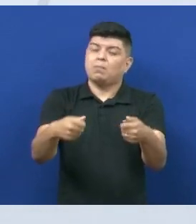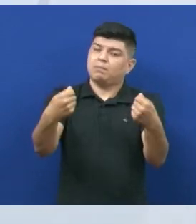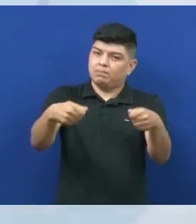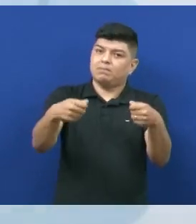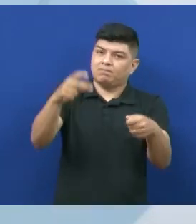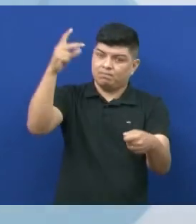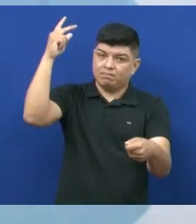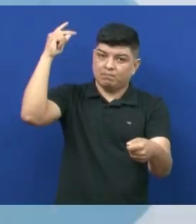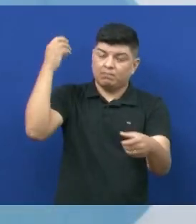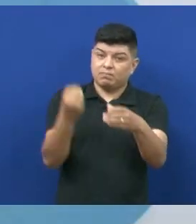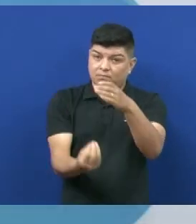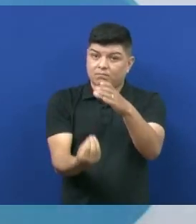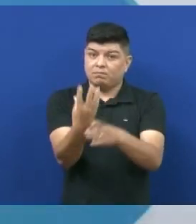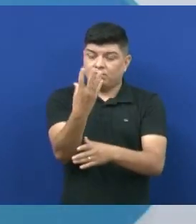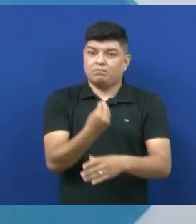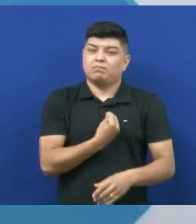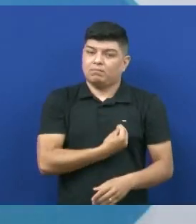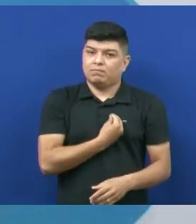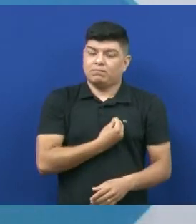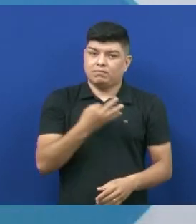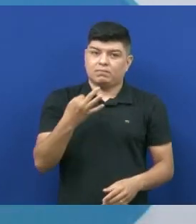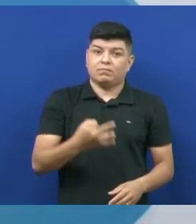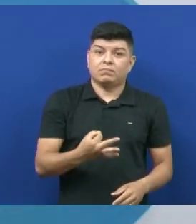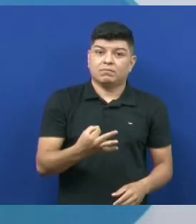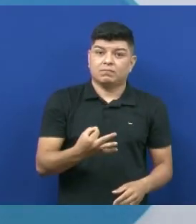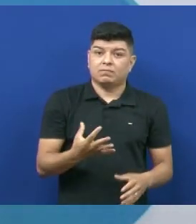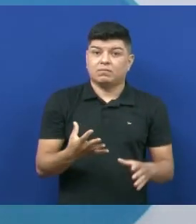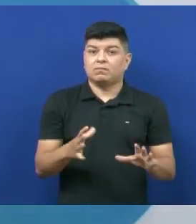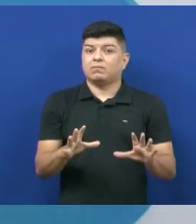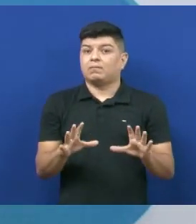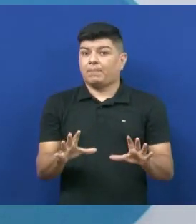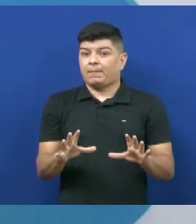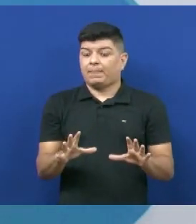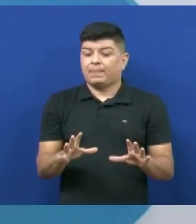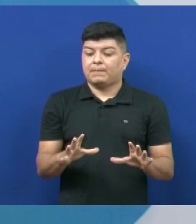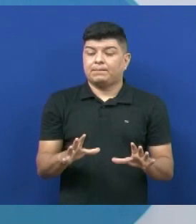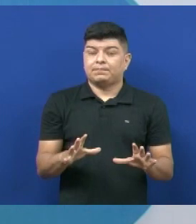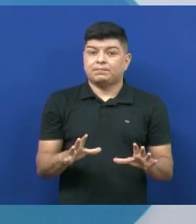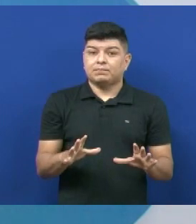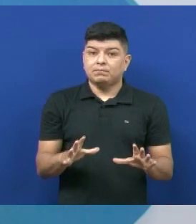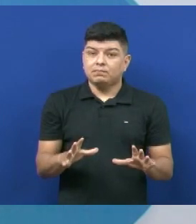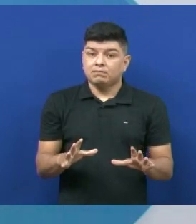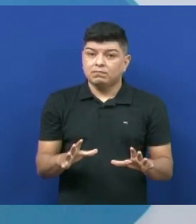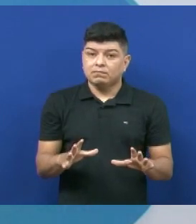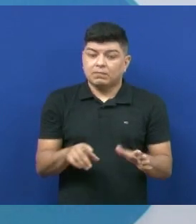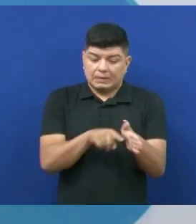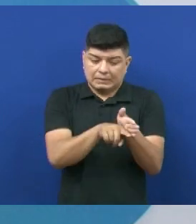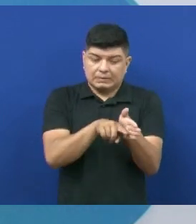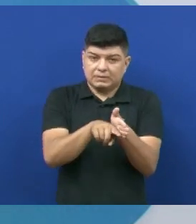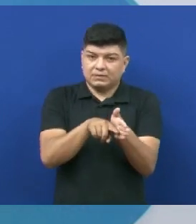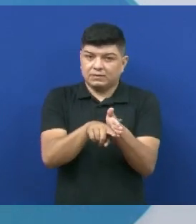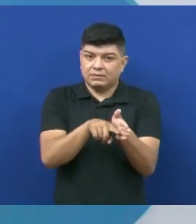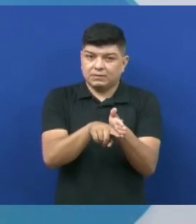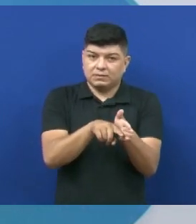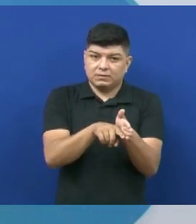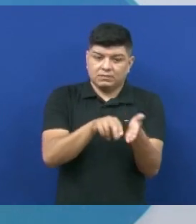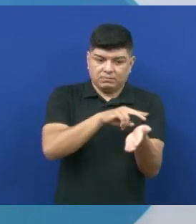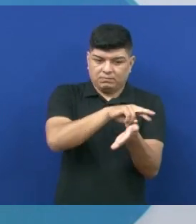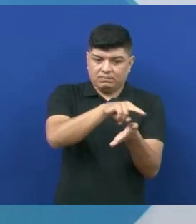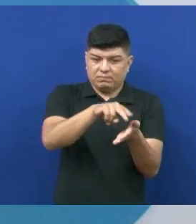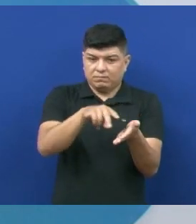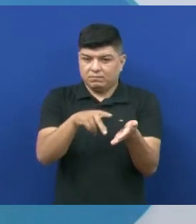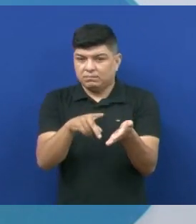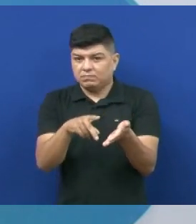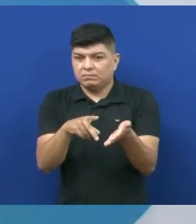necessários para o surgimento da vida, certo? Inclusive, na análise de materiais tirados